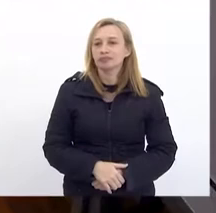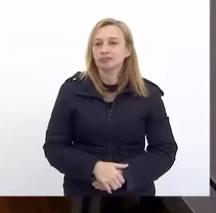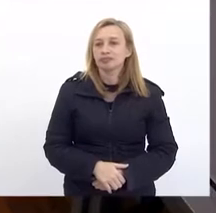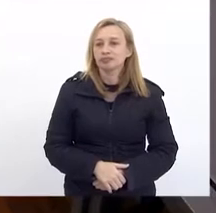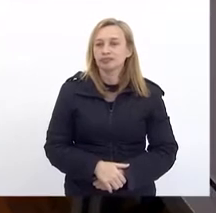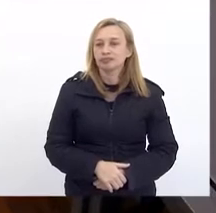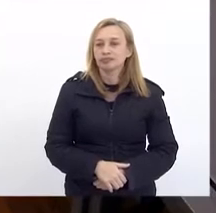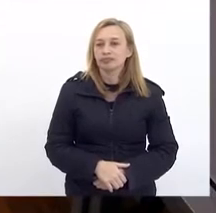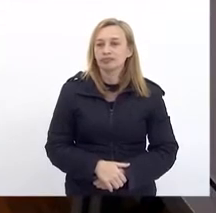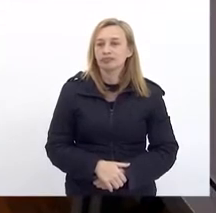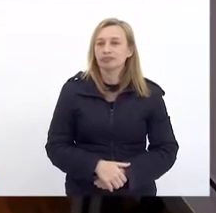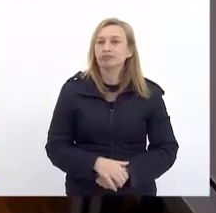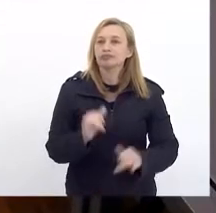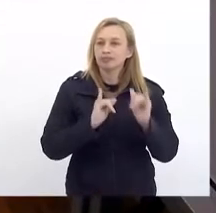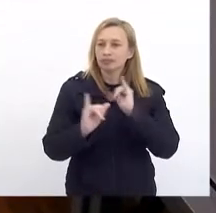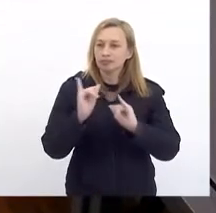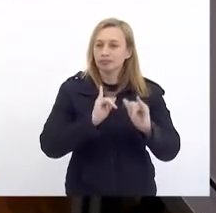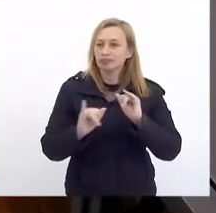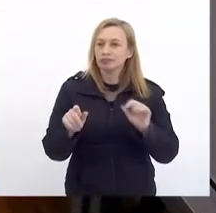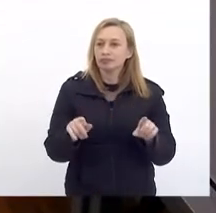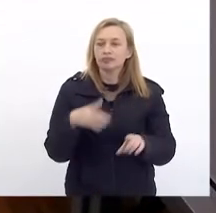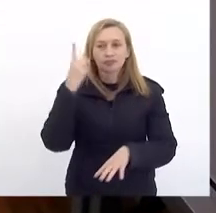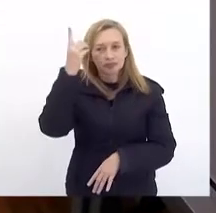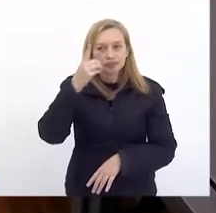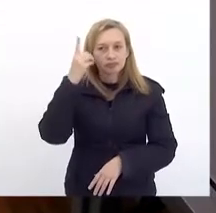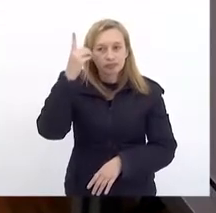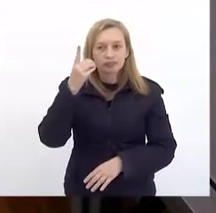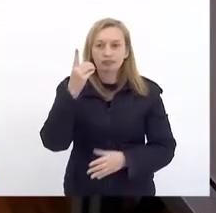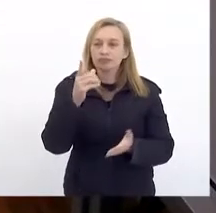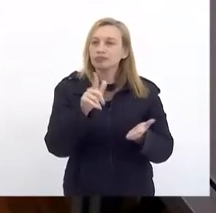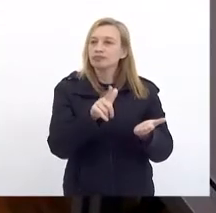Oi E informar E Também Os senhores Deputados Que o material